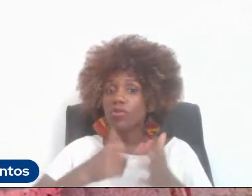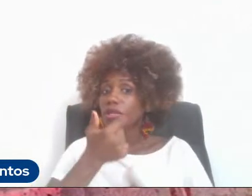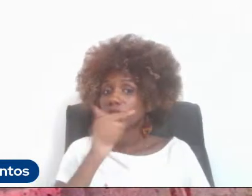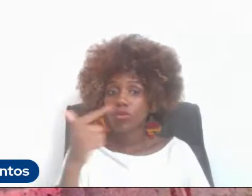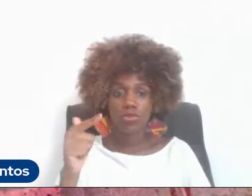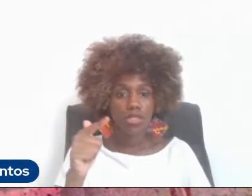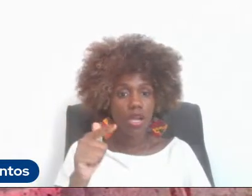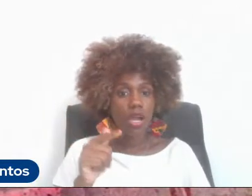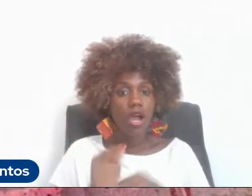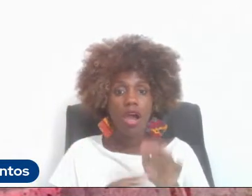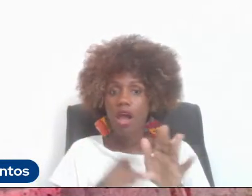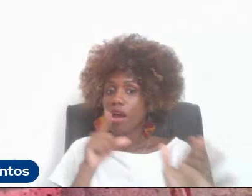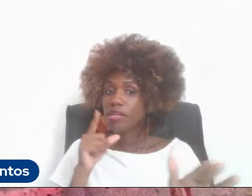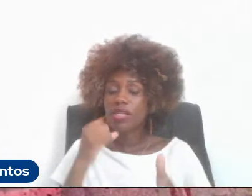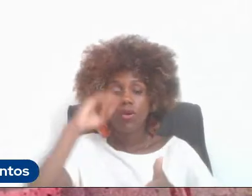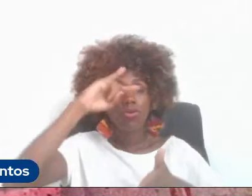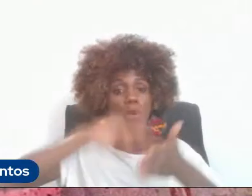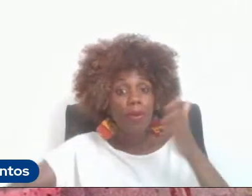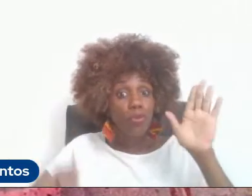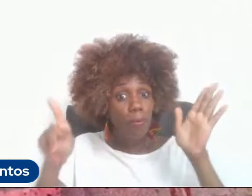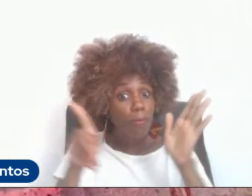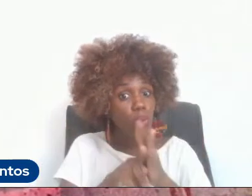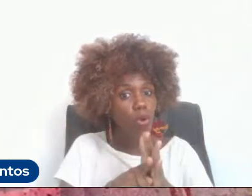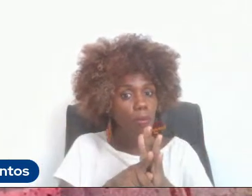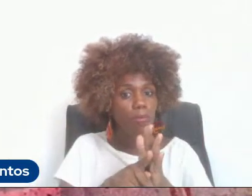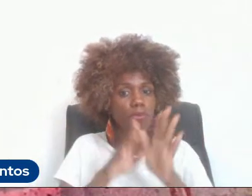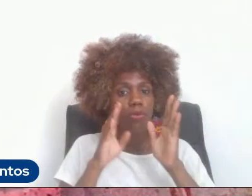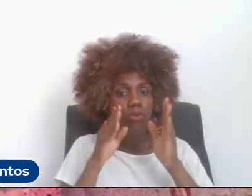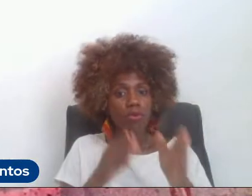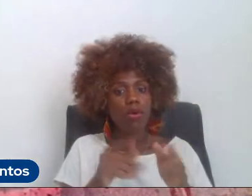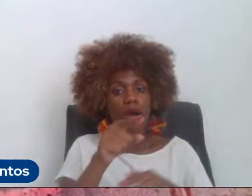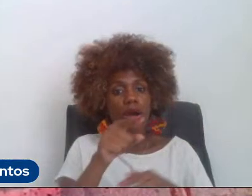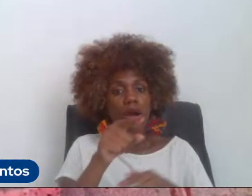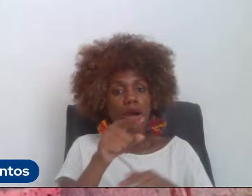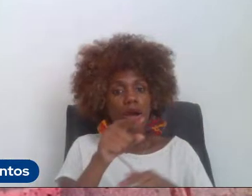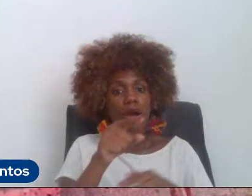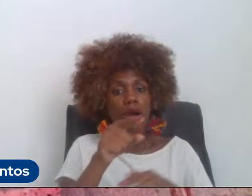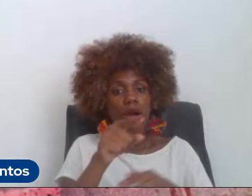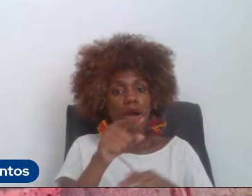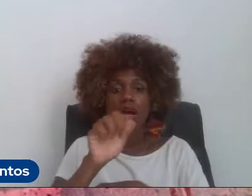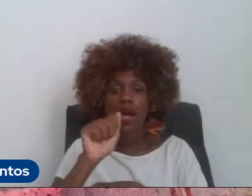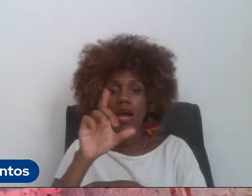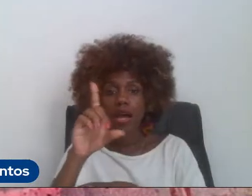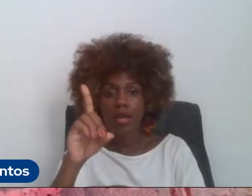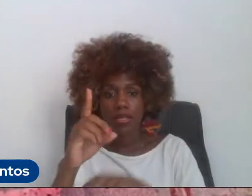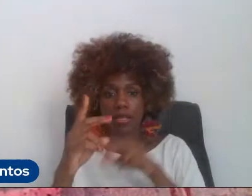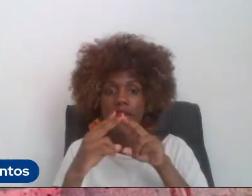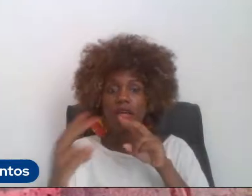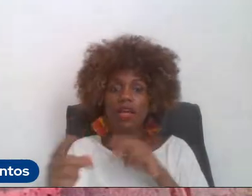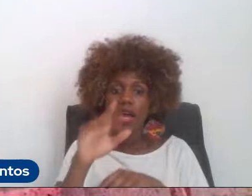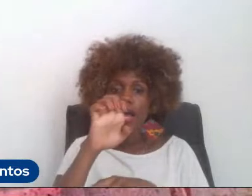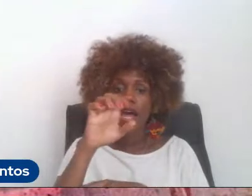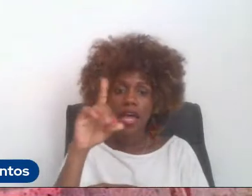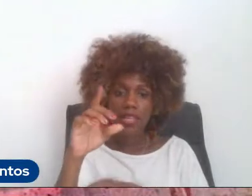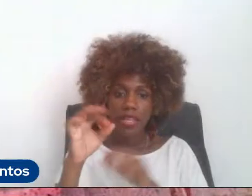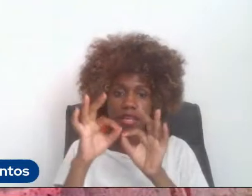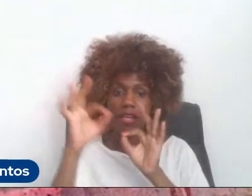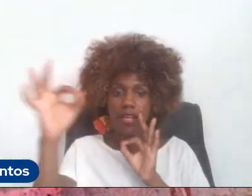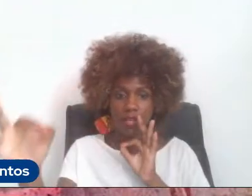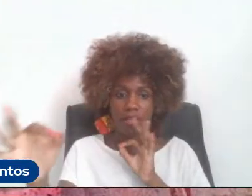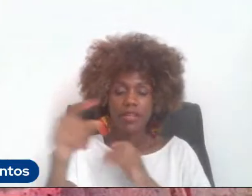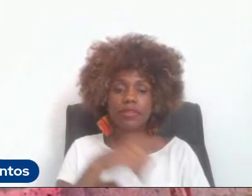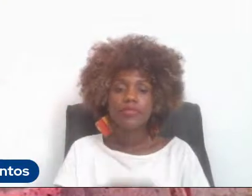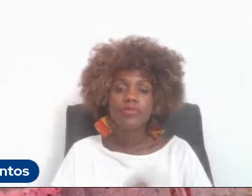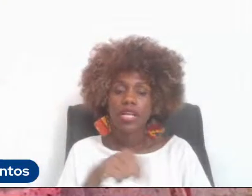propostas de cursos em EAD, algo que foi feito de uma maneira, no meu entendimento, muito